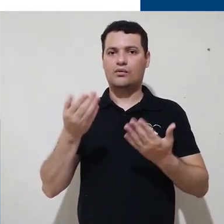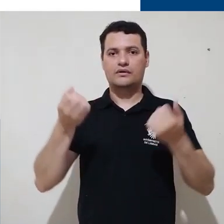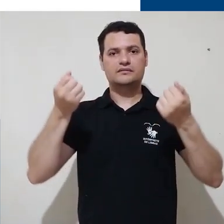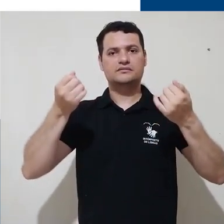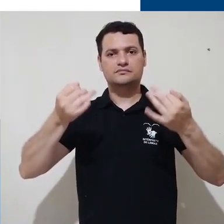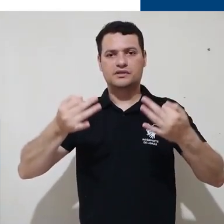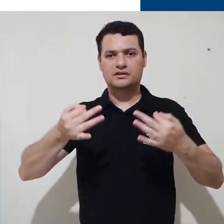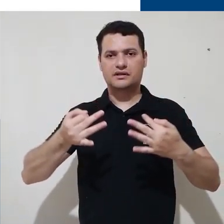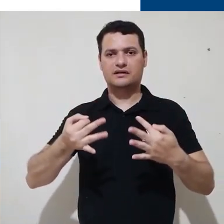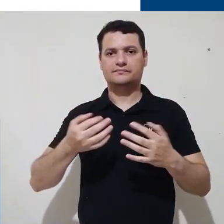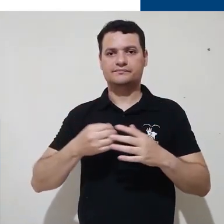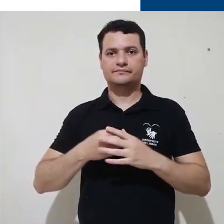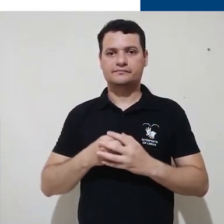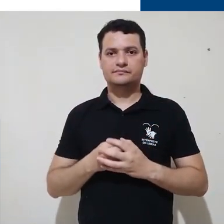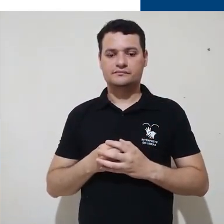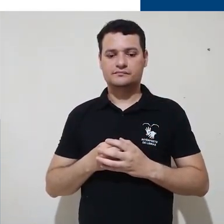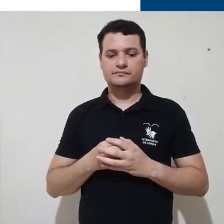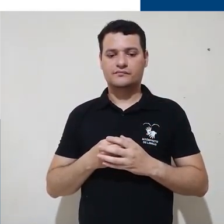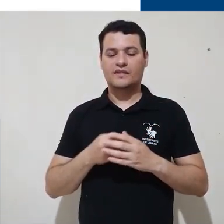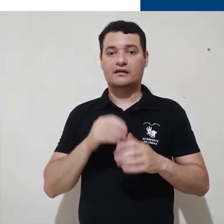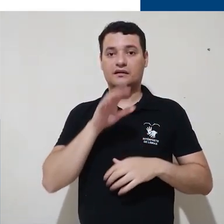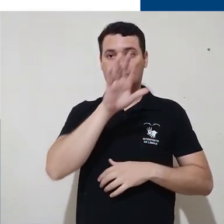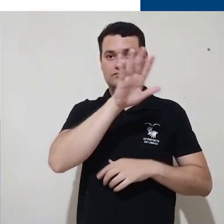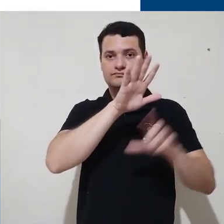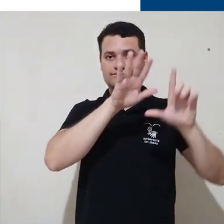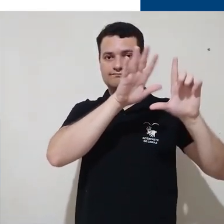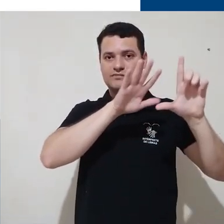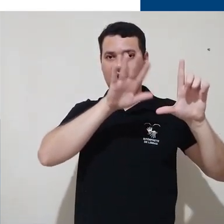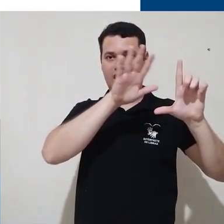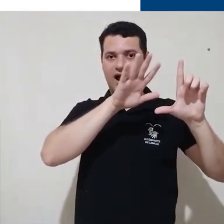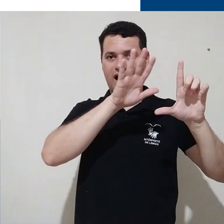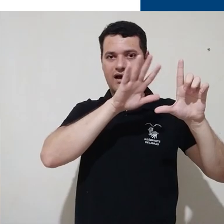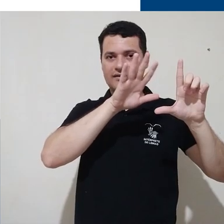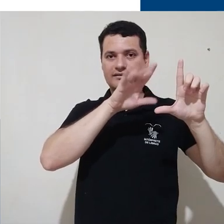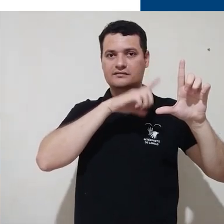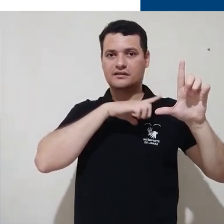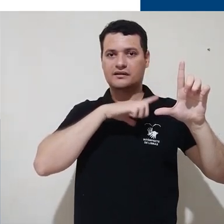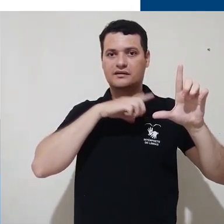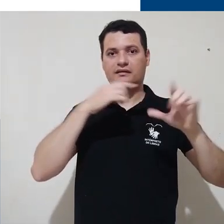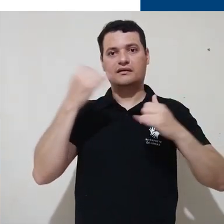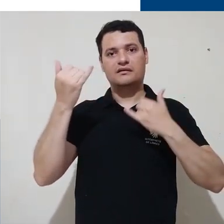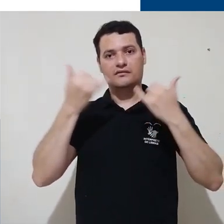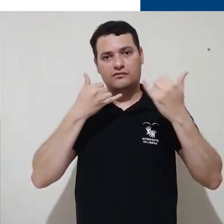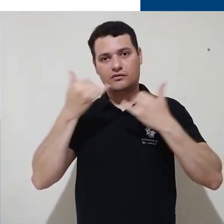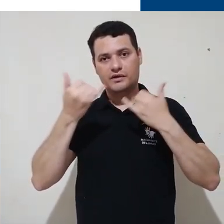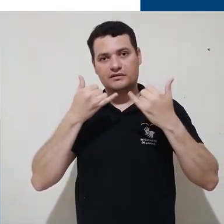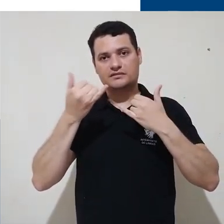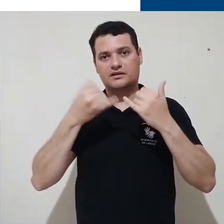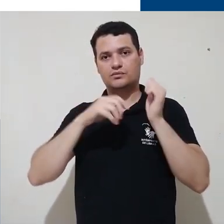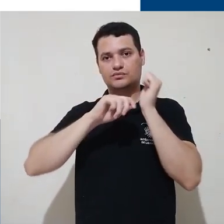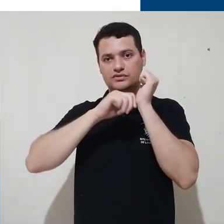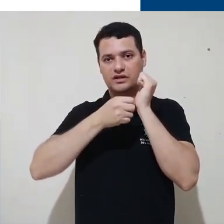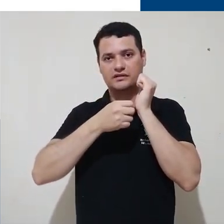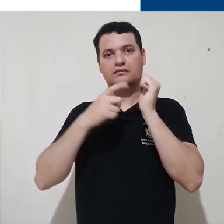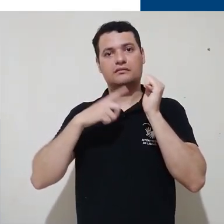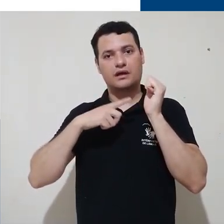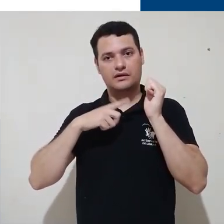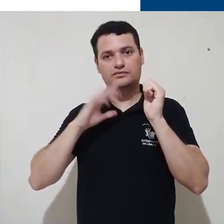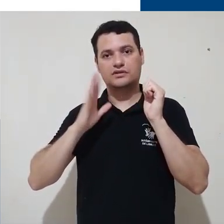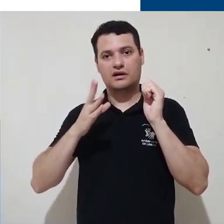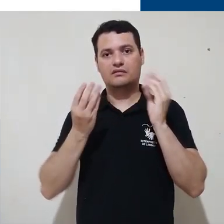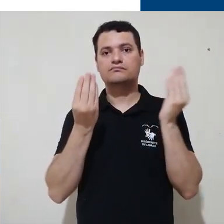explicar os detalhes. temos aqui a zona para quem tem as credenciais de acesso, onde podem ser